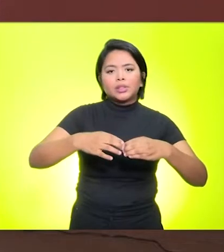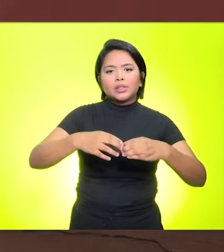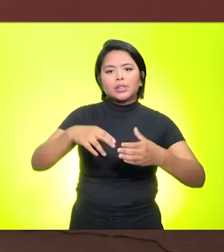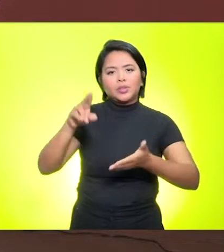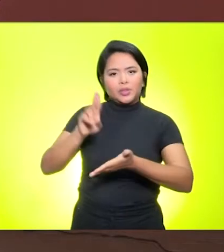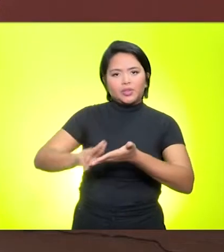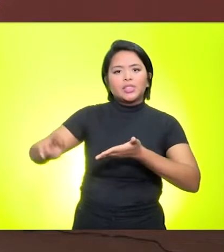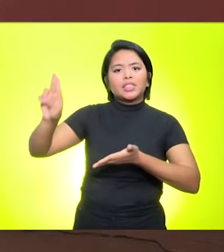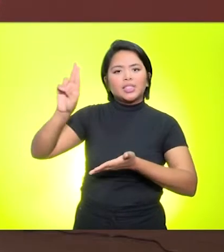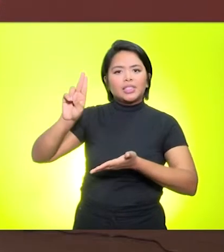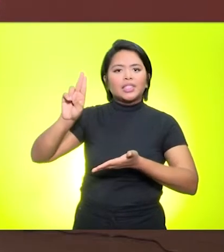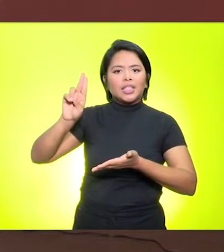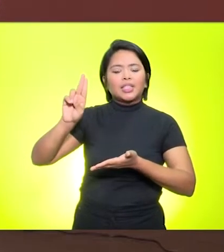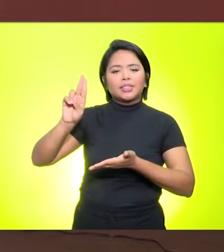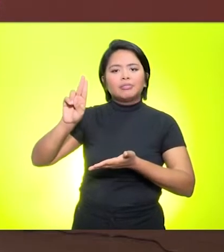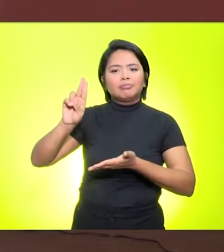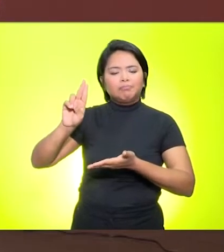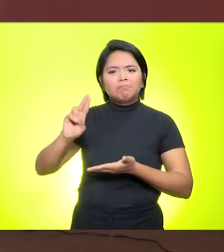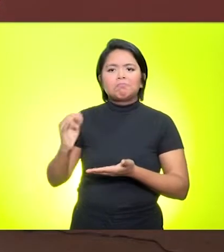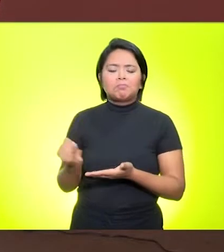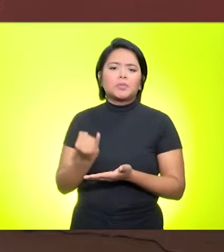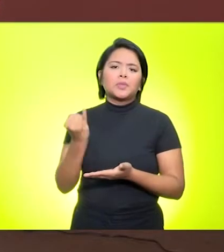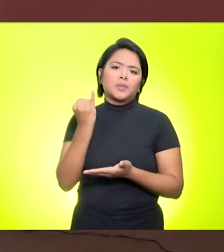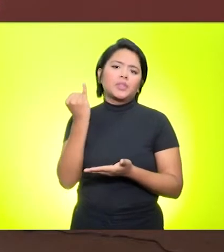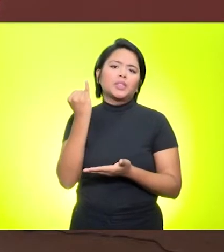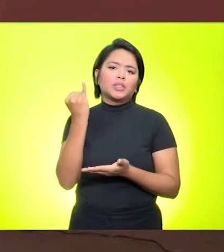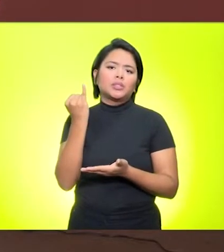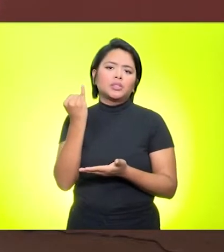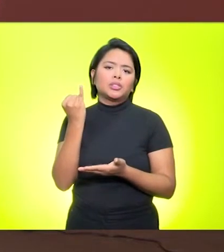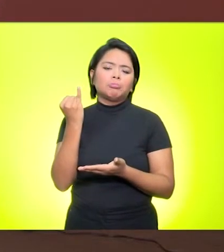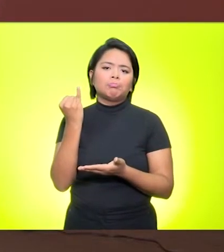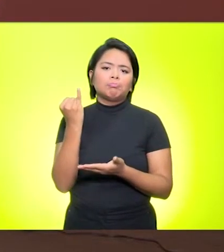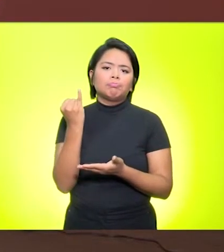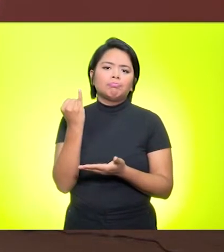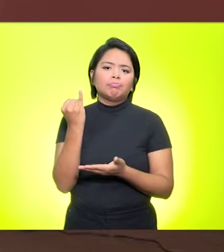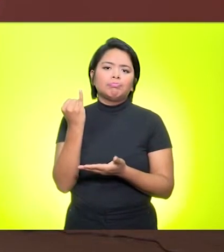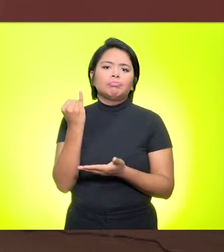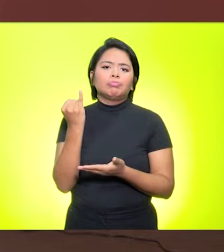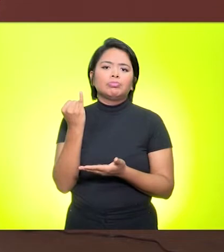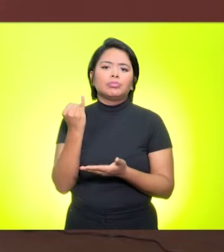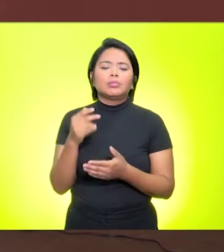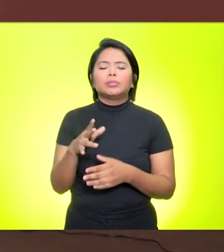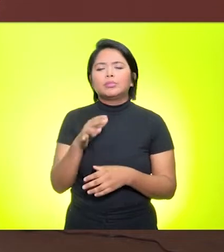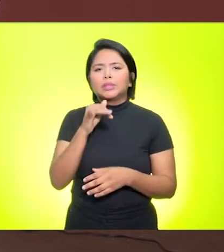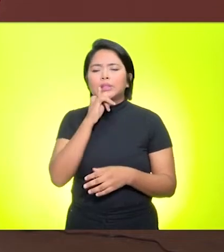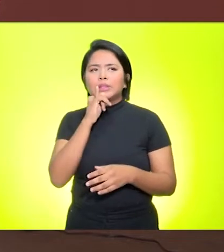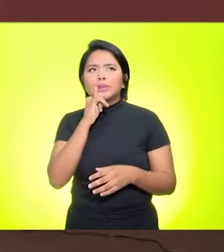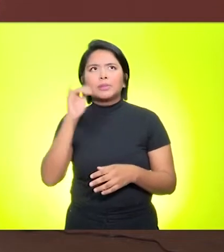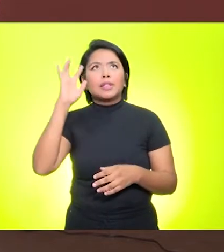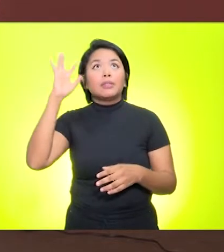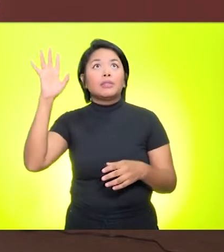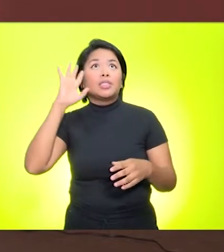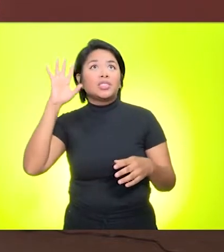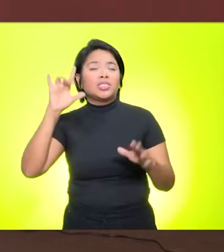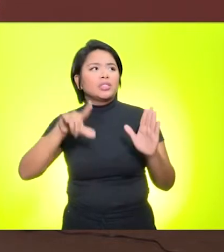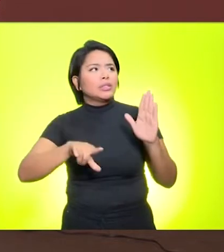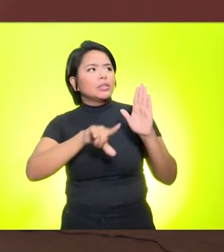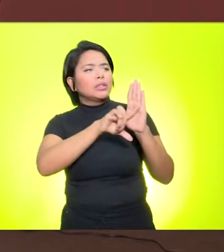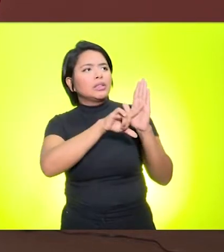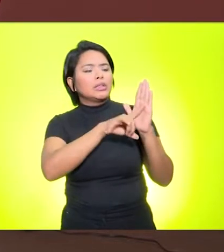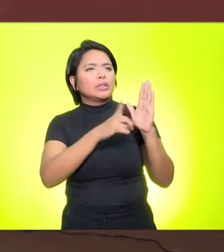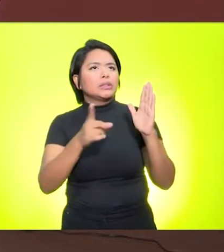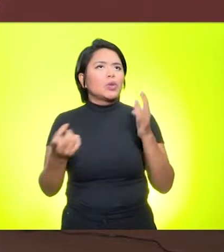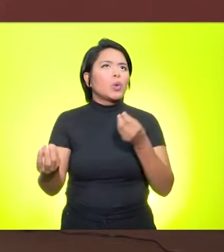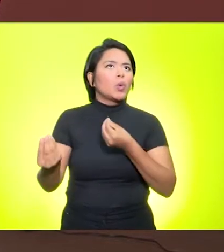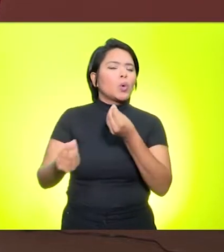caminhada, para que a gente pudesse realmente, dentro do aspecto legal, voltar às aulas não